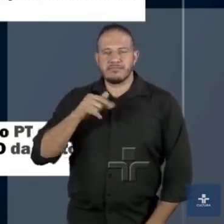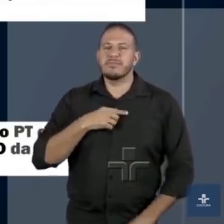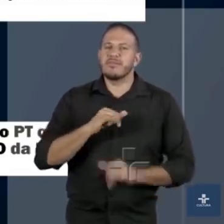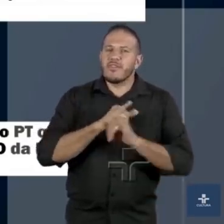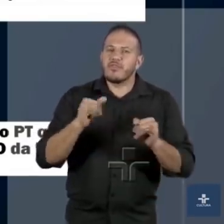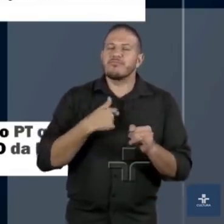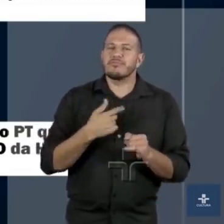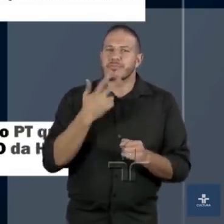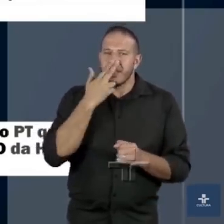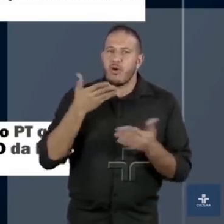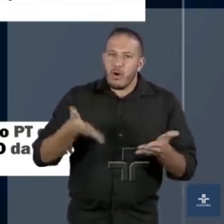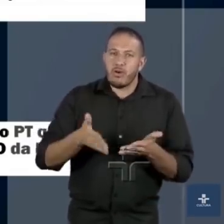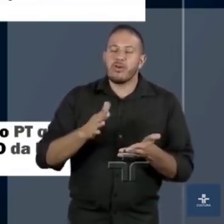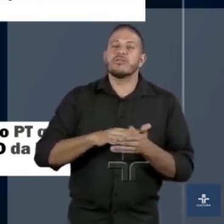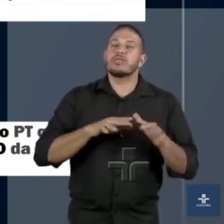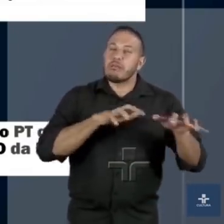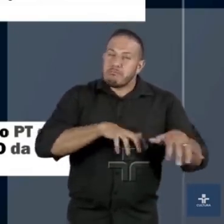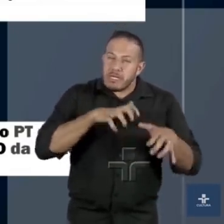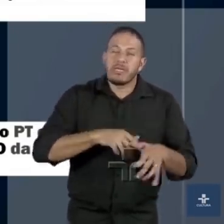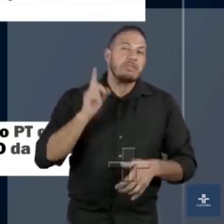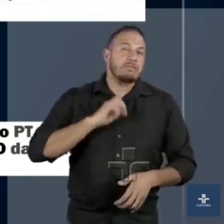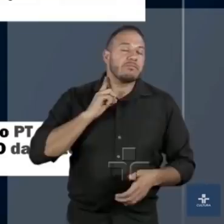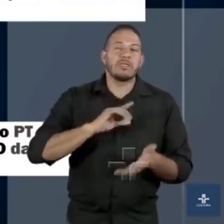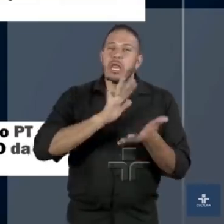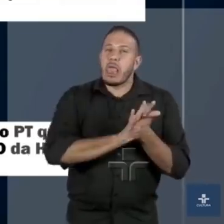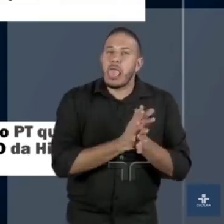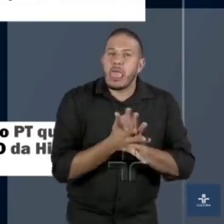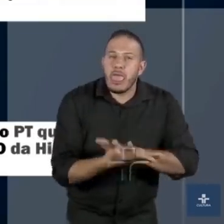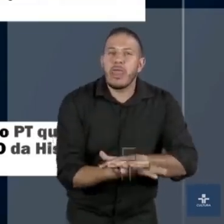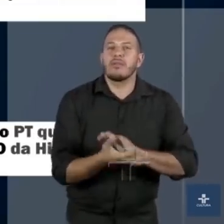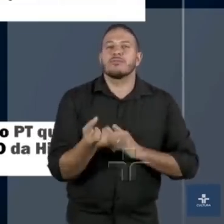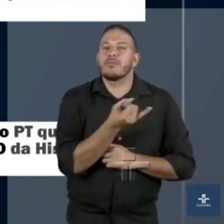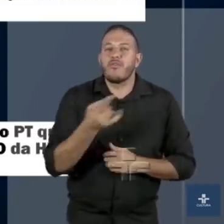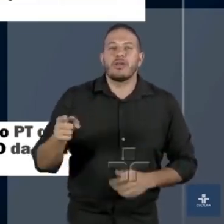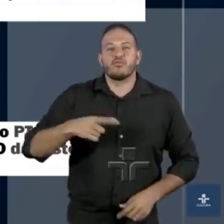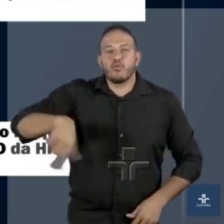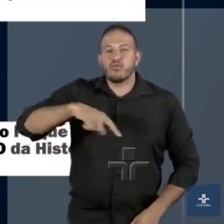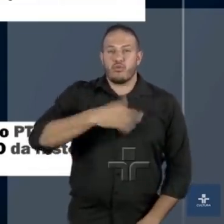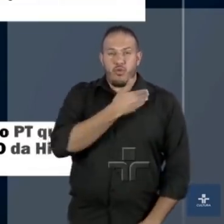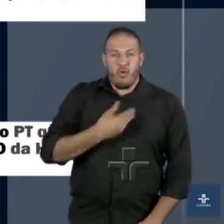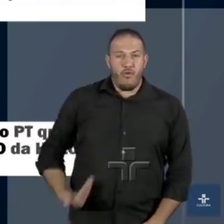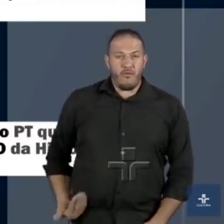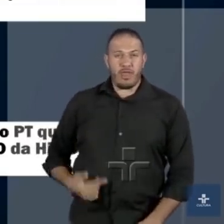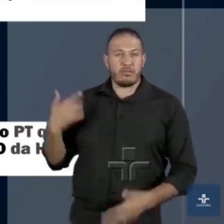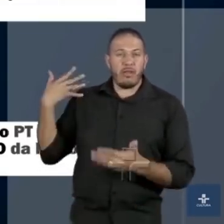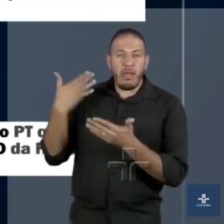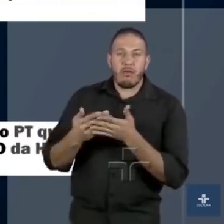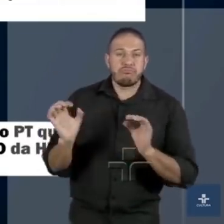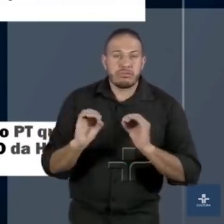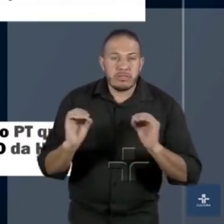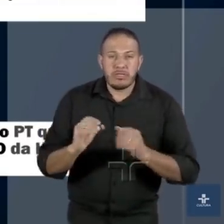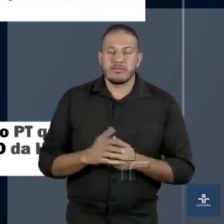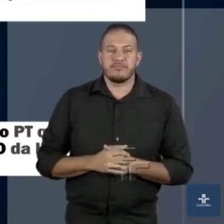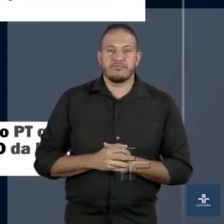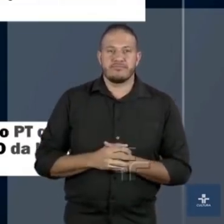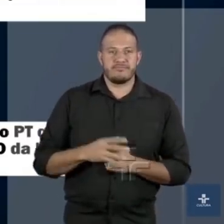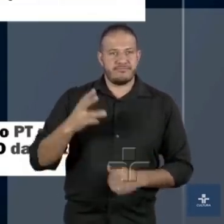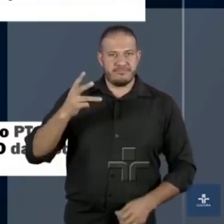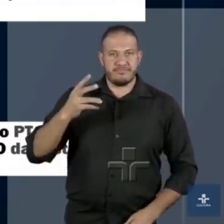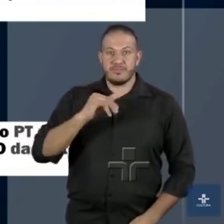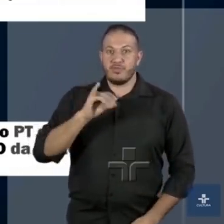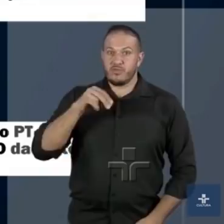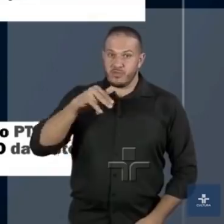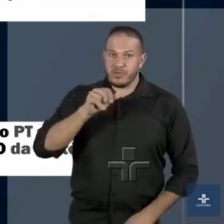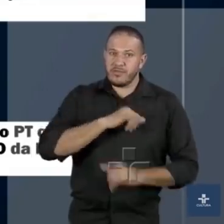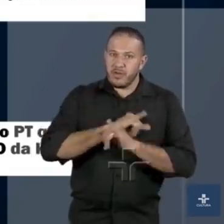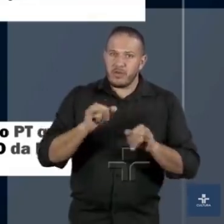estão acabando com Minas. Vale e fiscalização de todos os governos anteriores. O Jonas diz, o